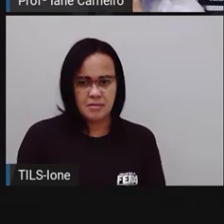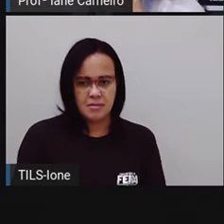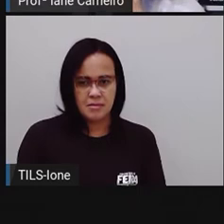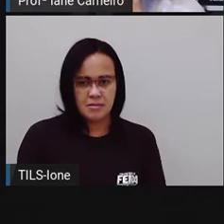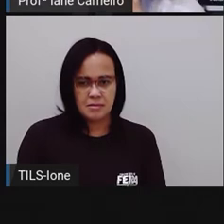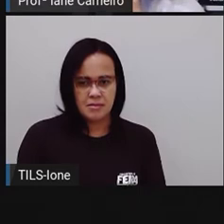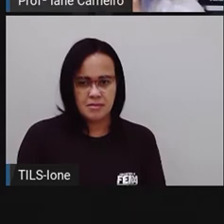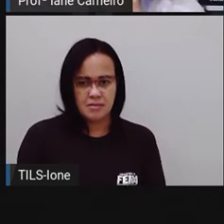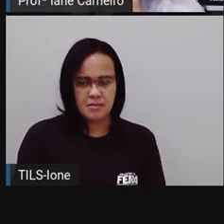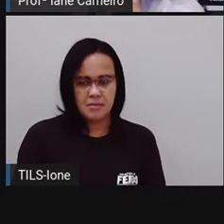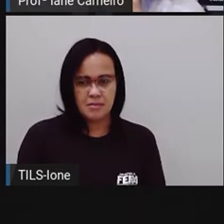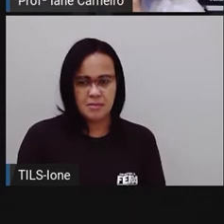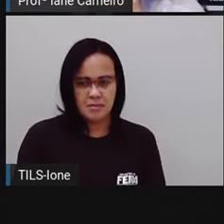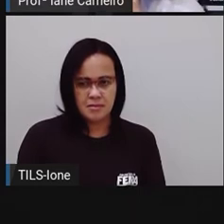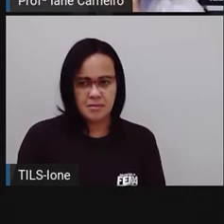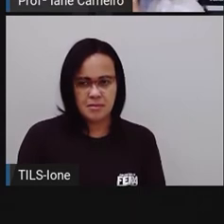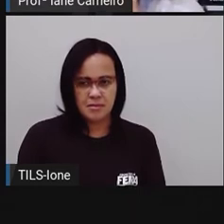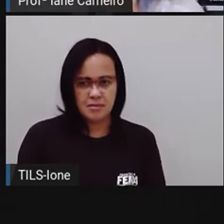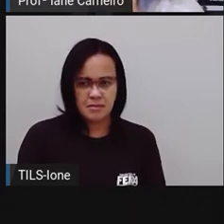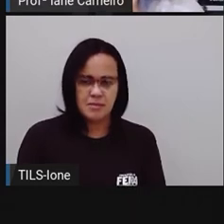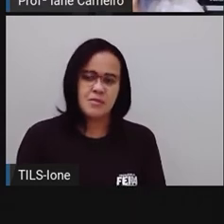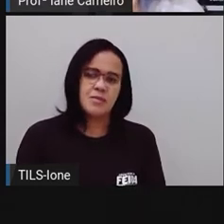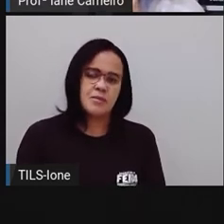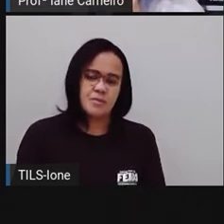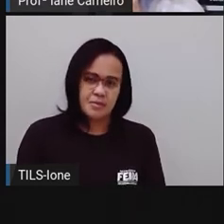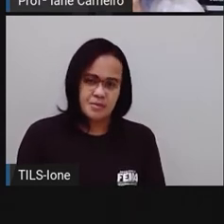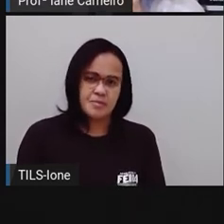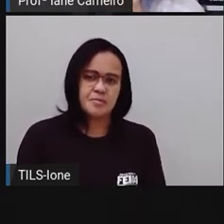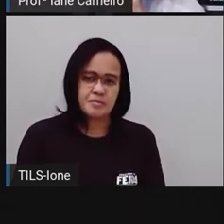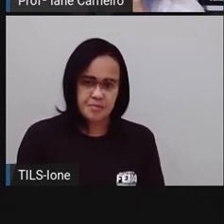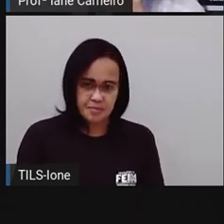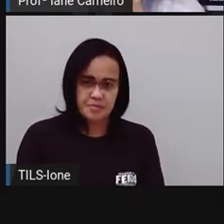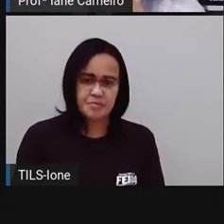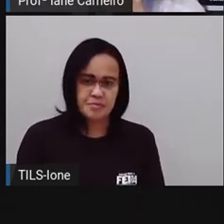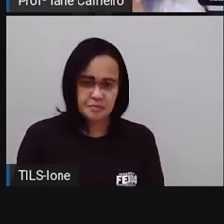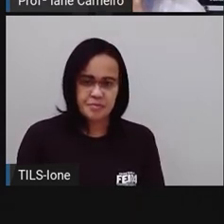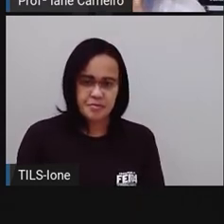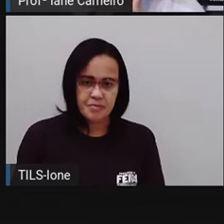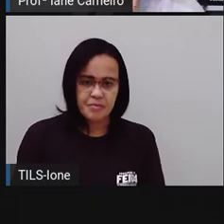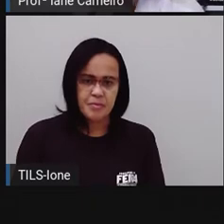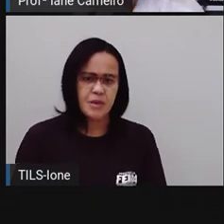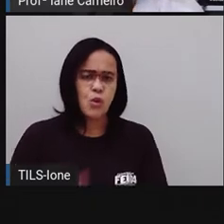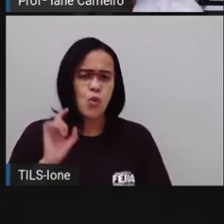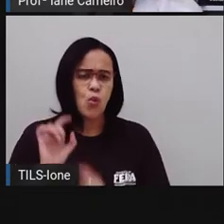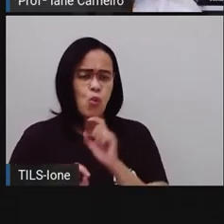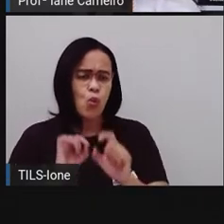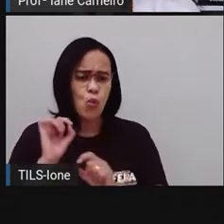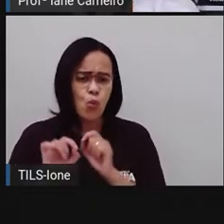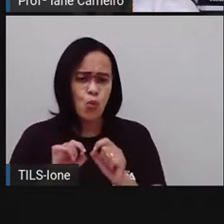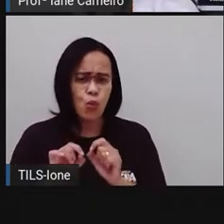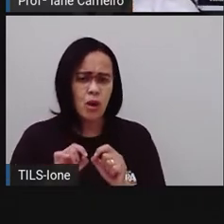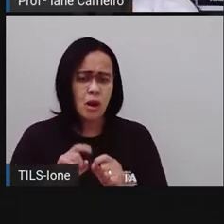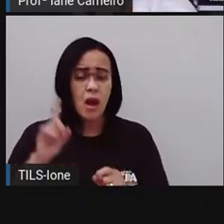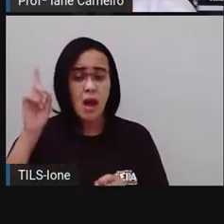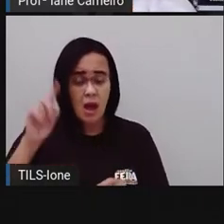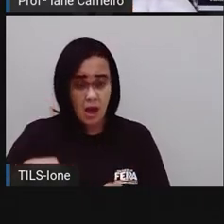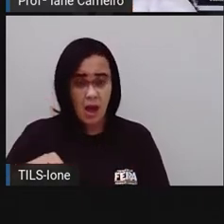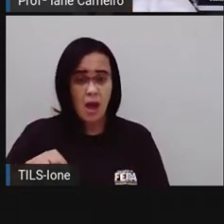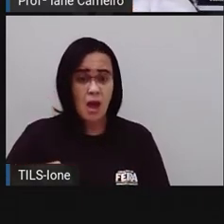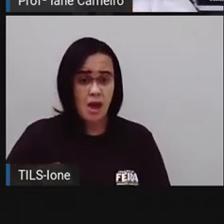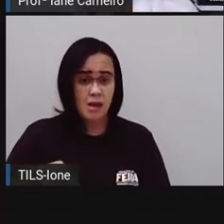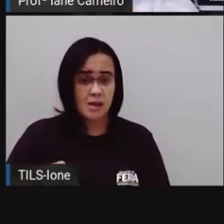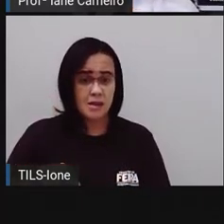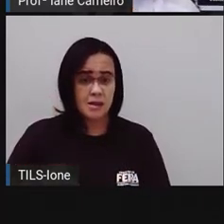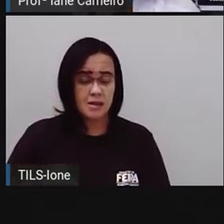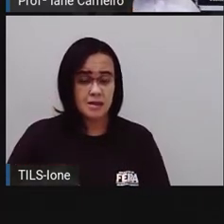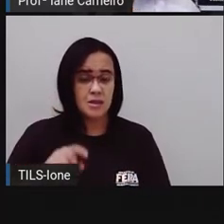Esta é a princesa Maribel. E isto, o que é? Este é o...